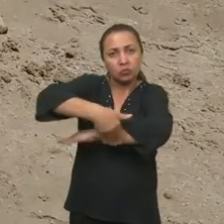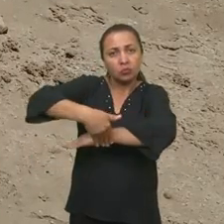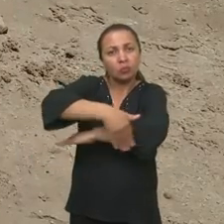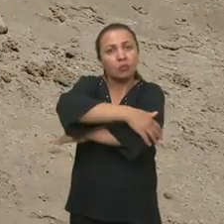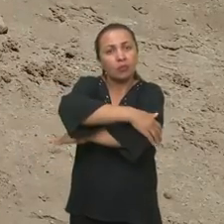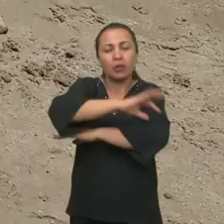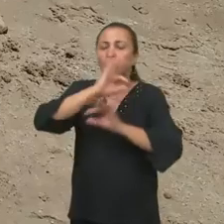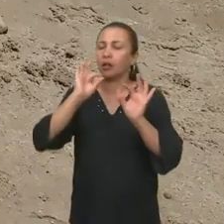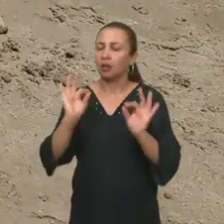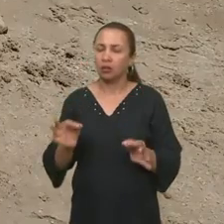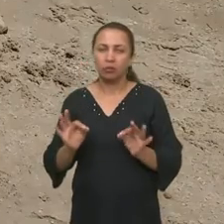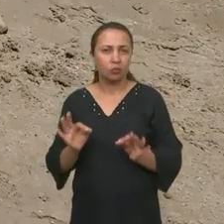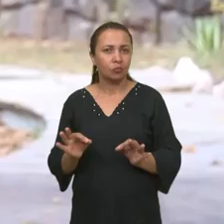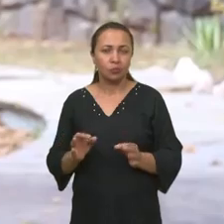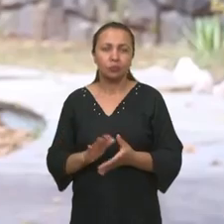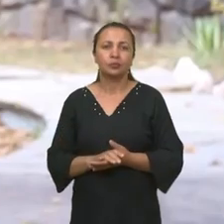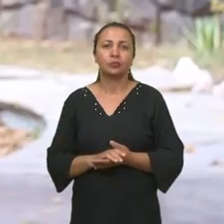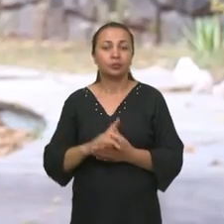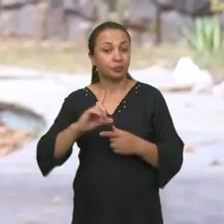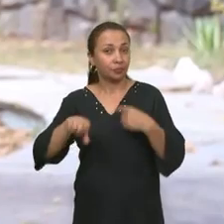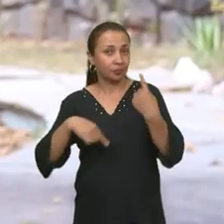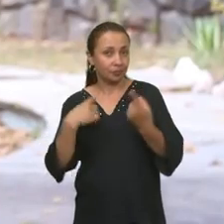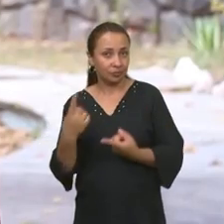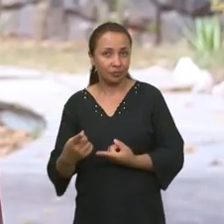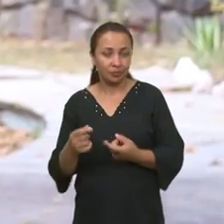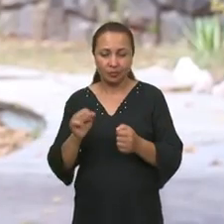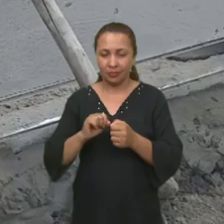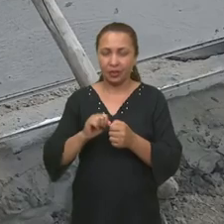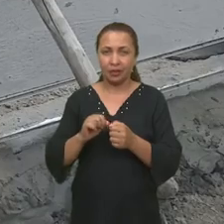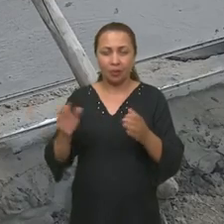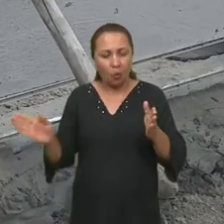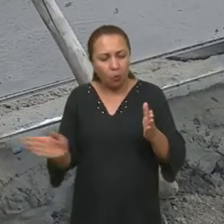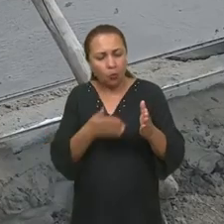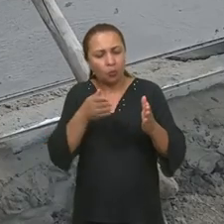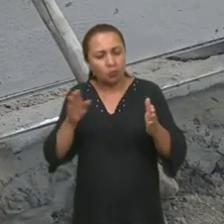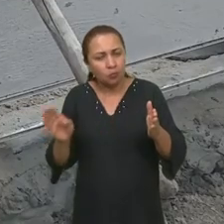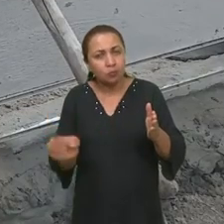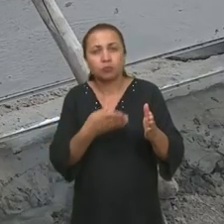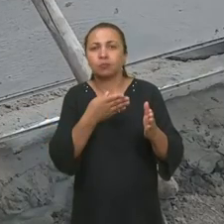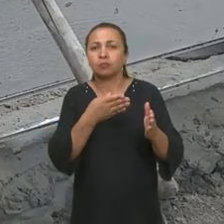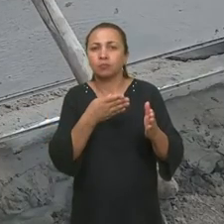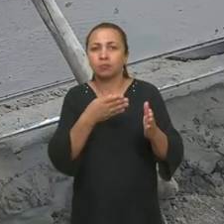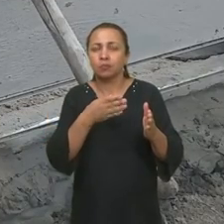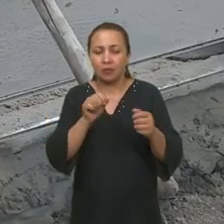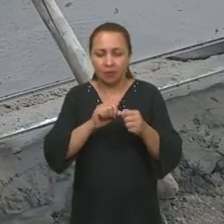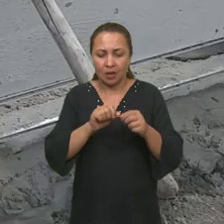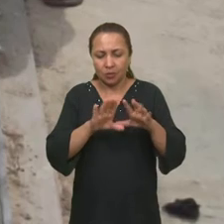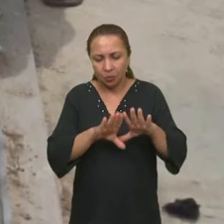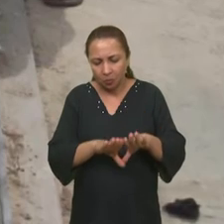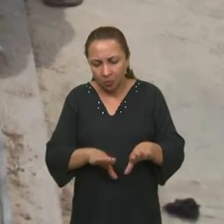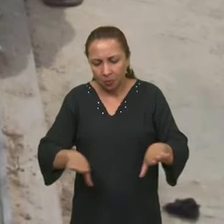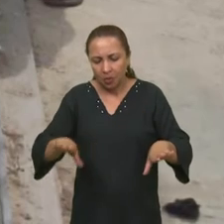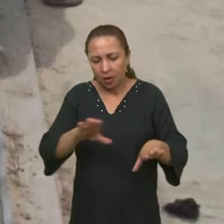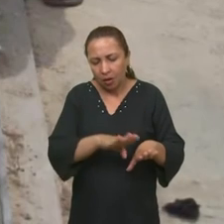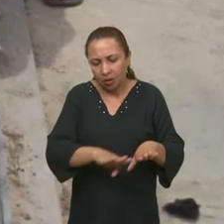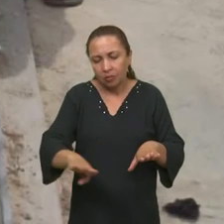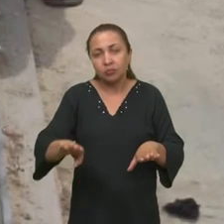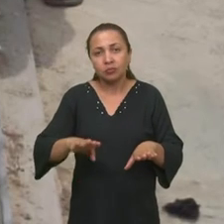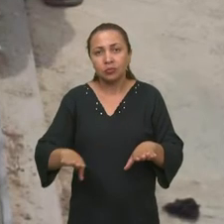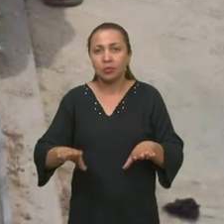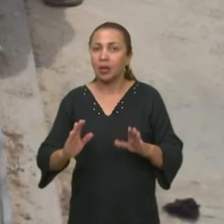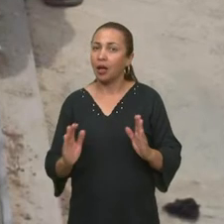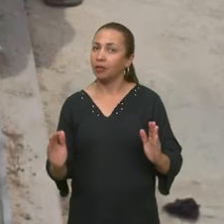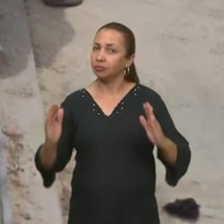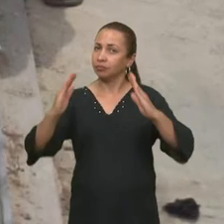correto, no nível correto. e depois que faz o chumbamento, faz o piso e